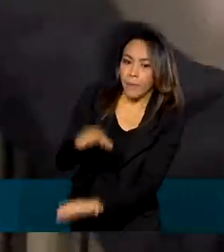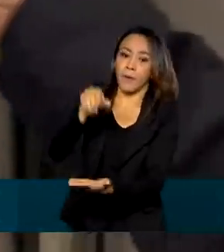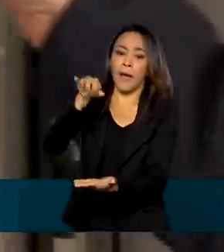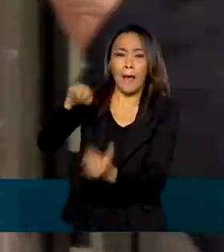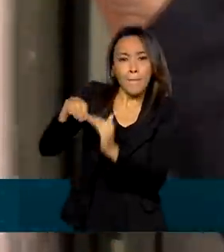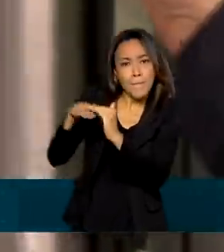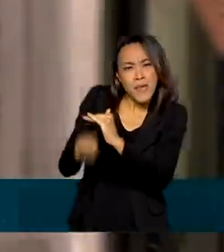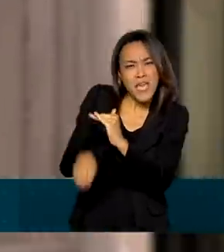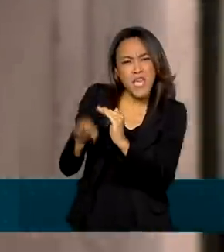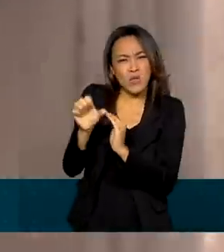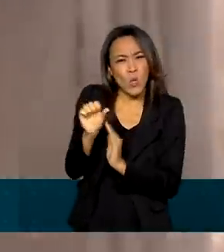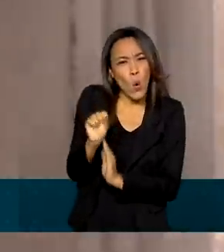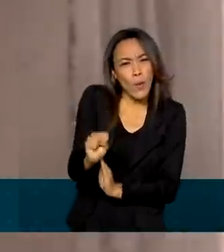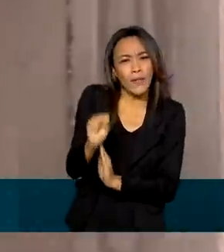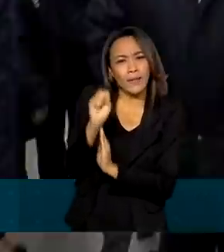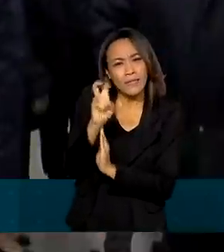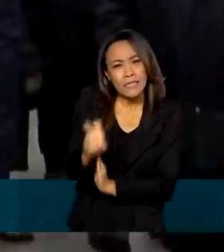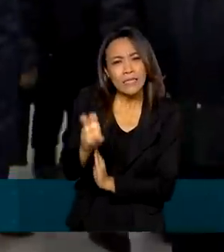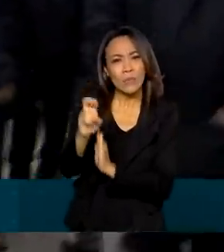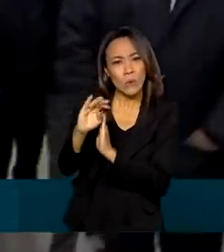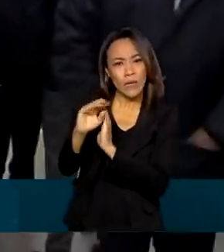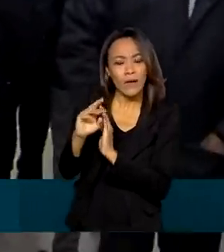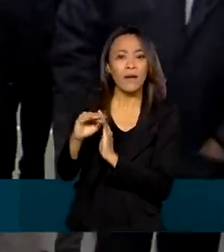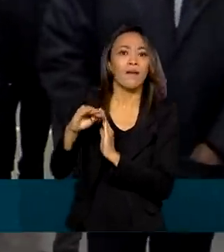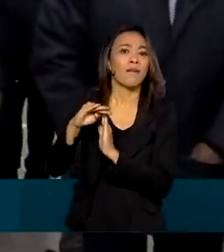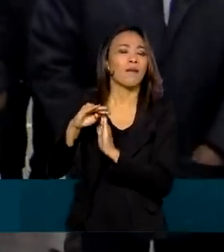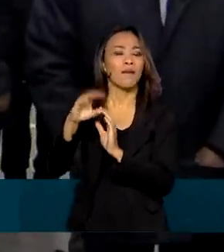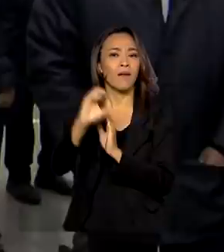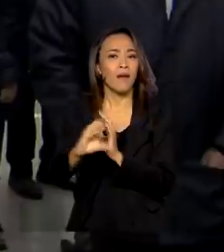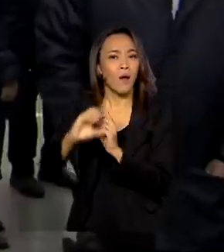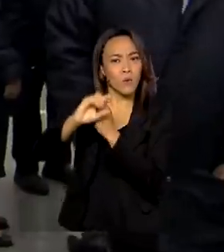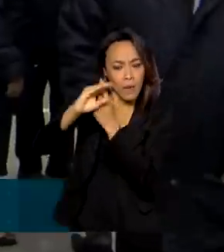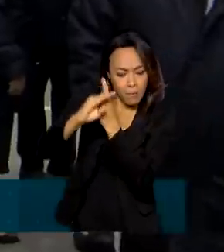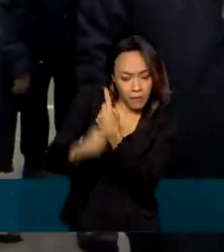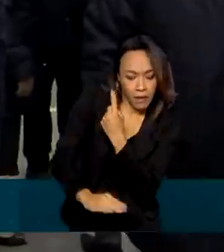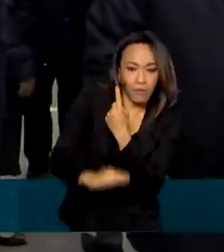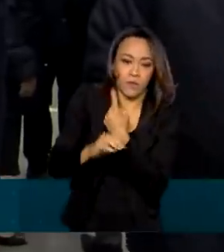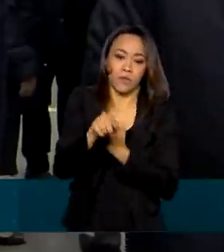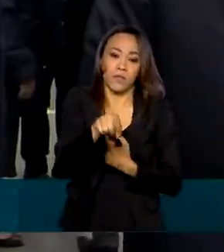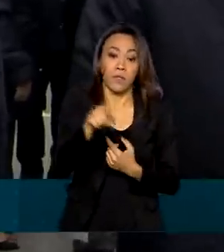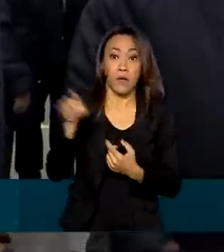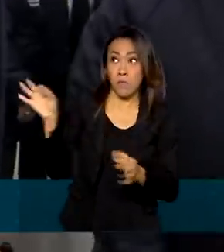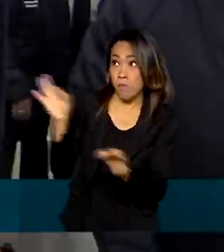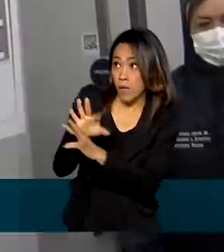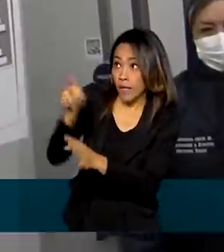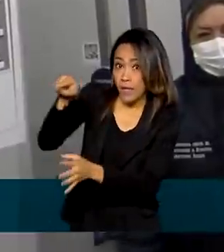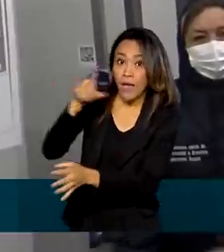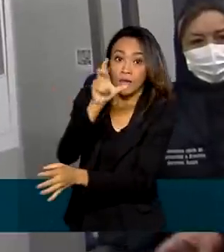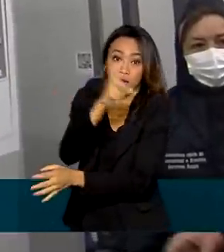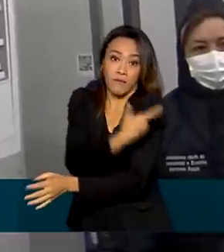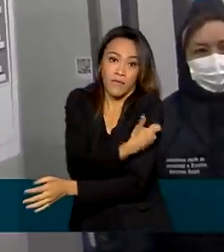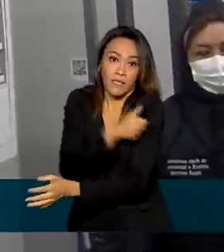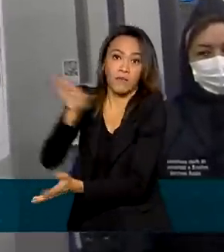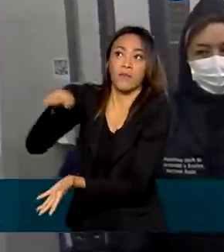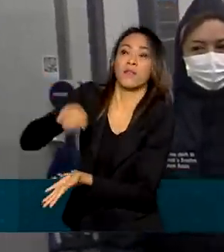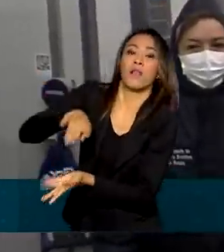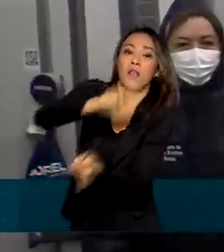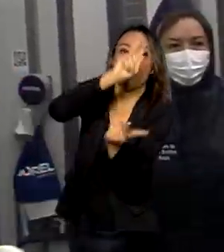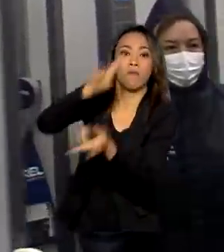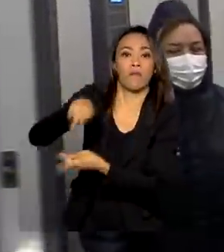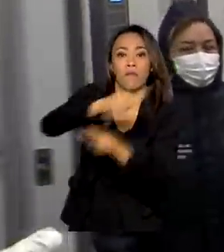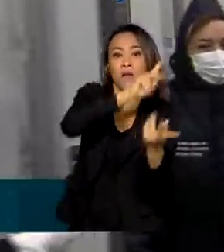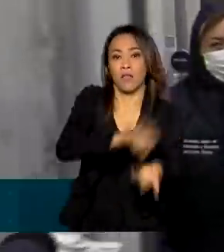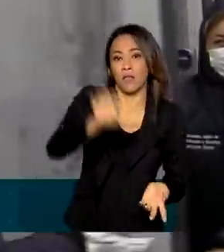menos 85 graus. As vacinas saem daqui para os estados, onde podem ficar por até 14